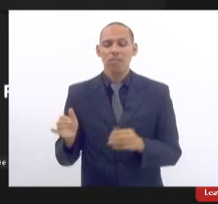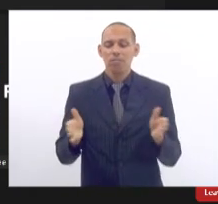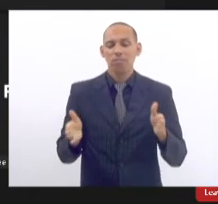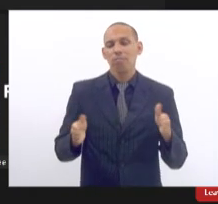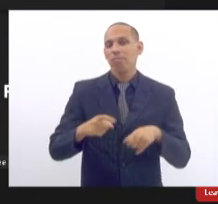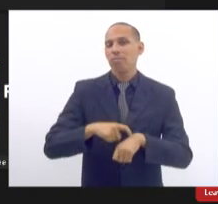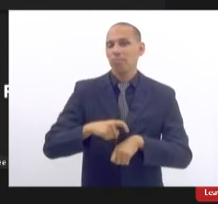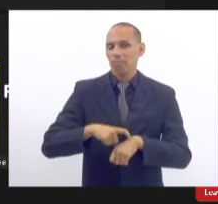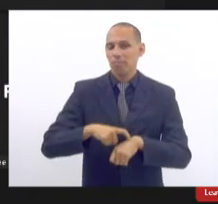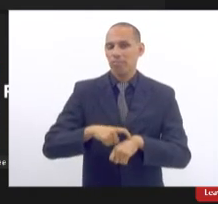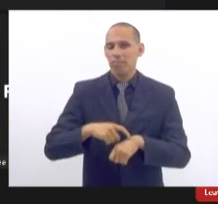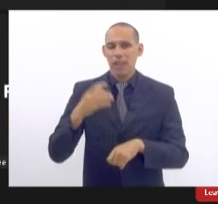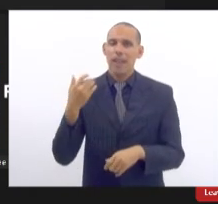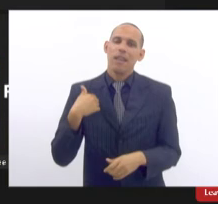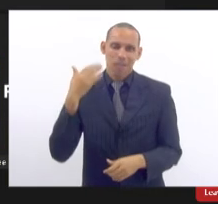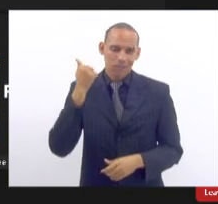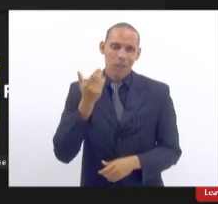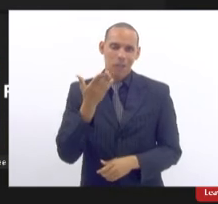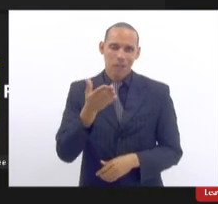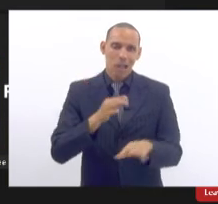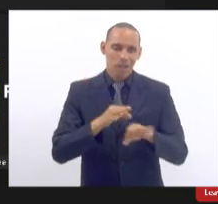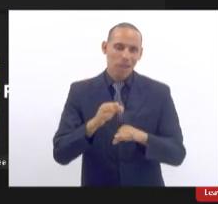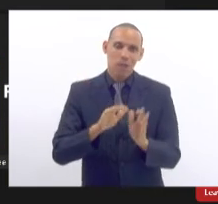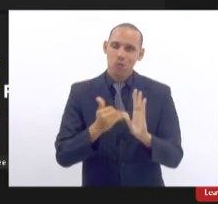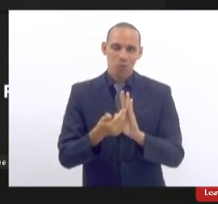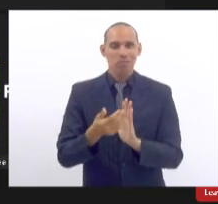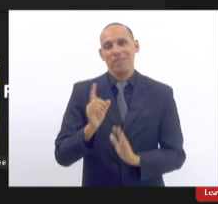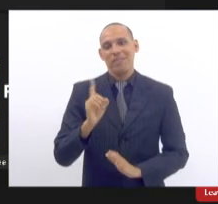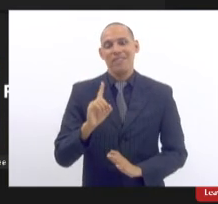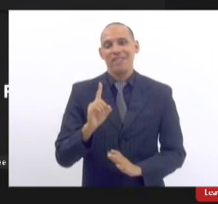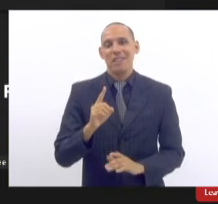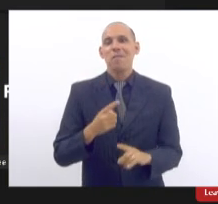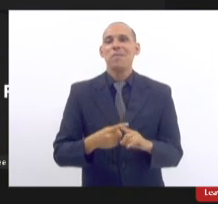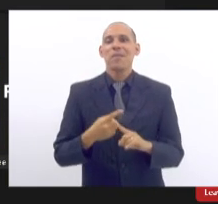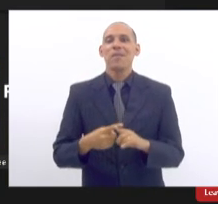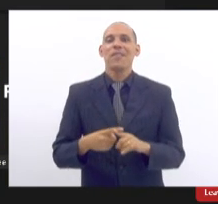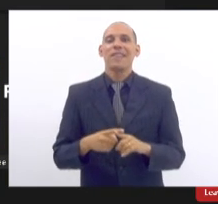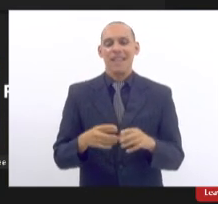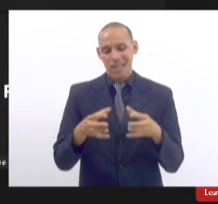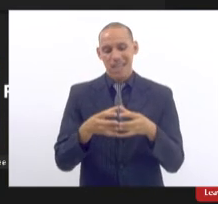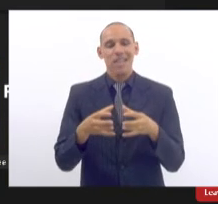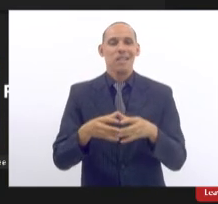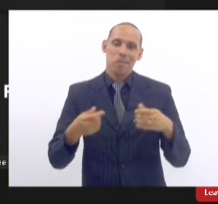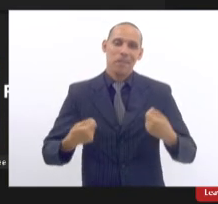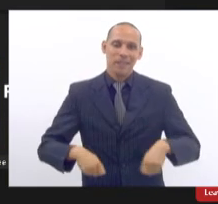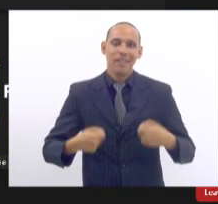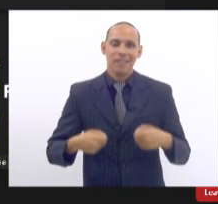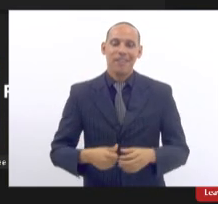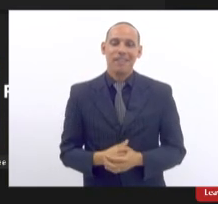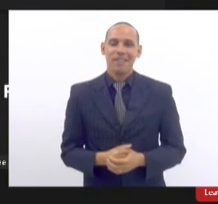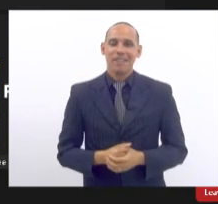eu sei que você não controla tudo isso que depende de uma equipe de uma